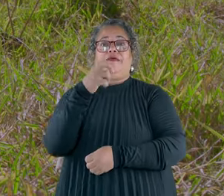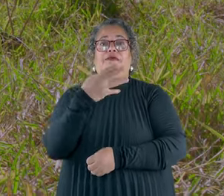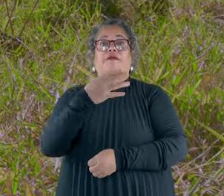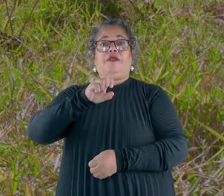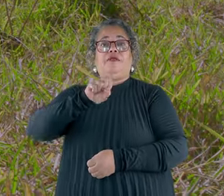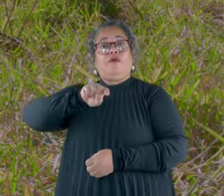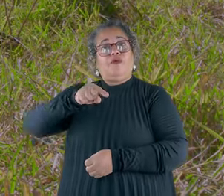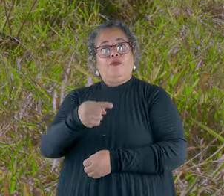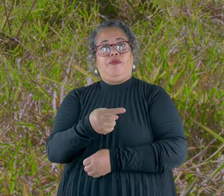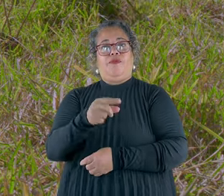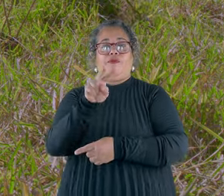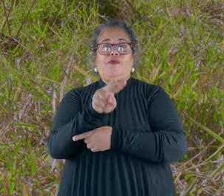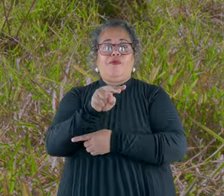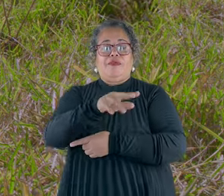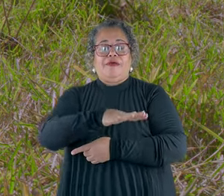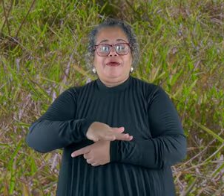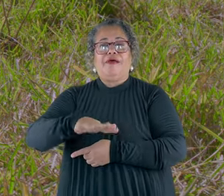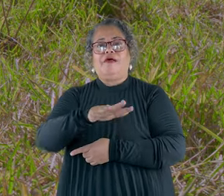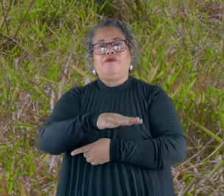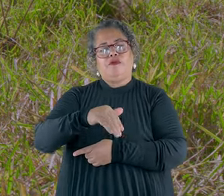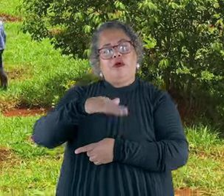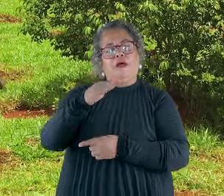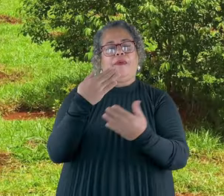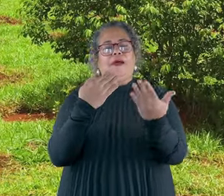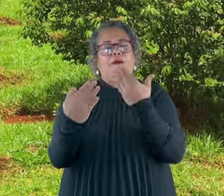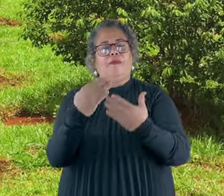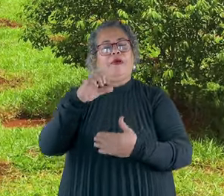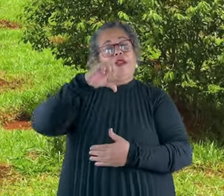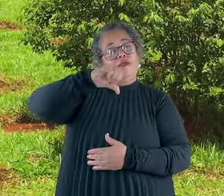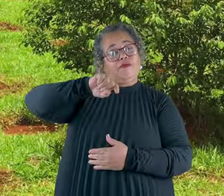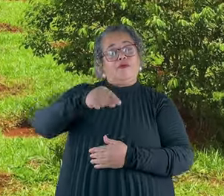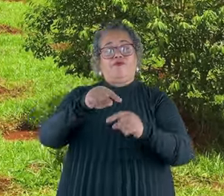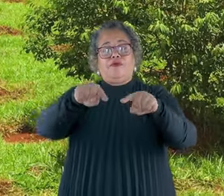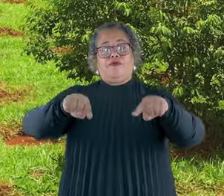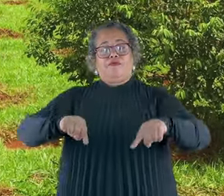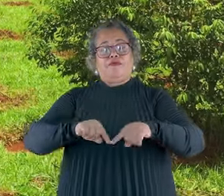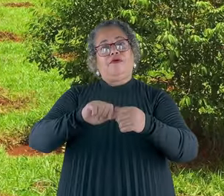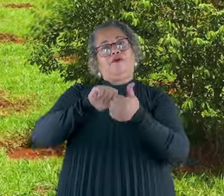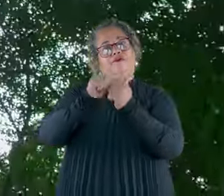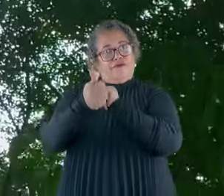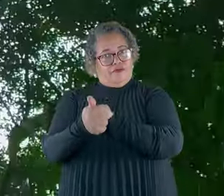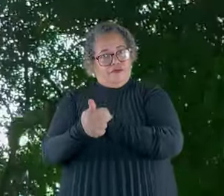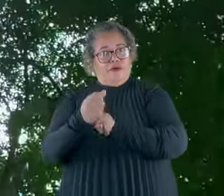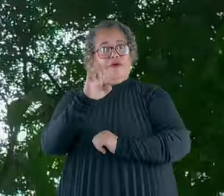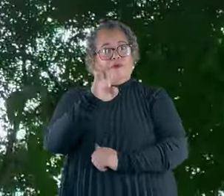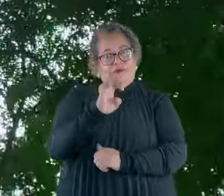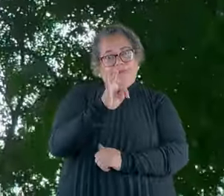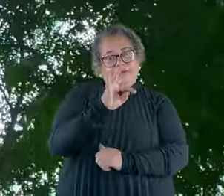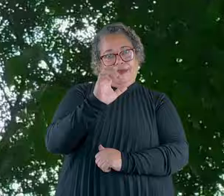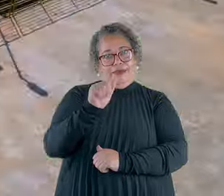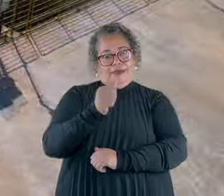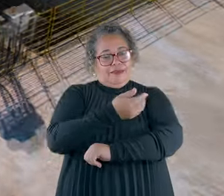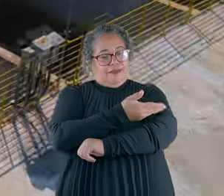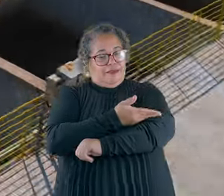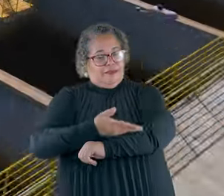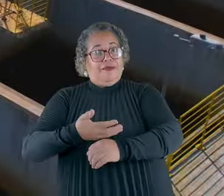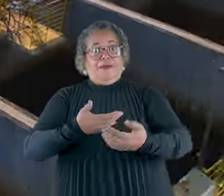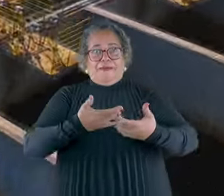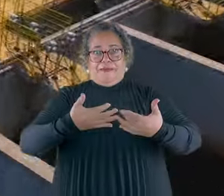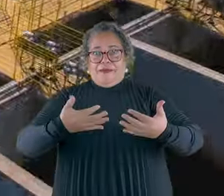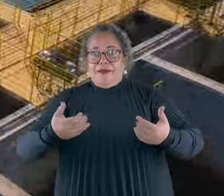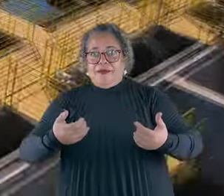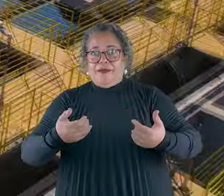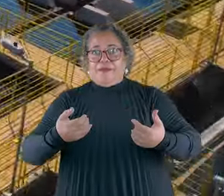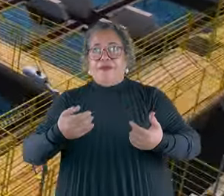plantou 548 mil mudas, protegendo uma área que daria mais de 9 mil campos de futebol. A estação de